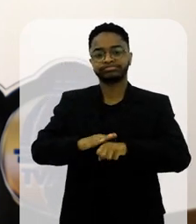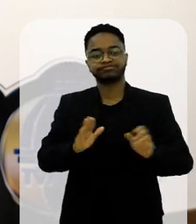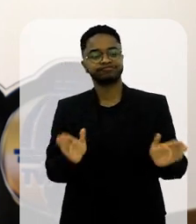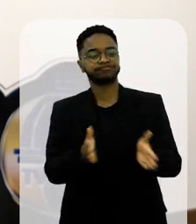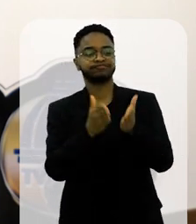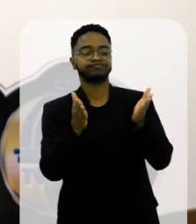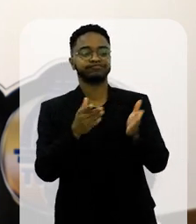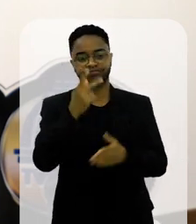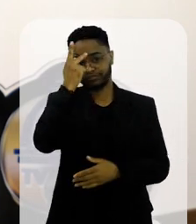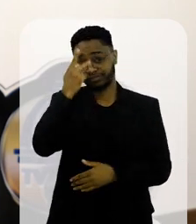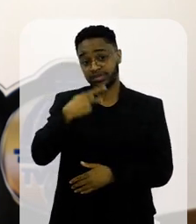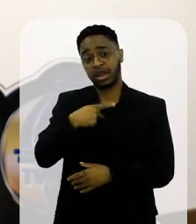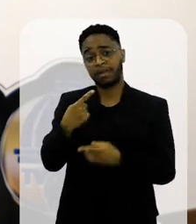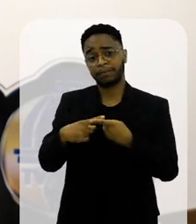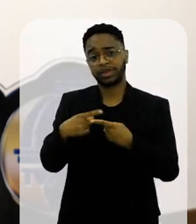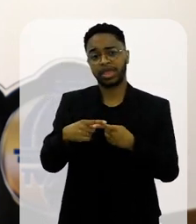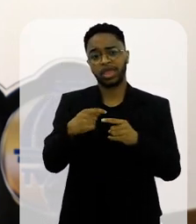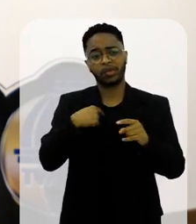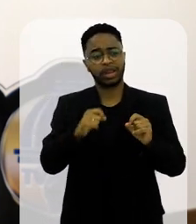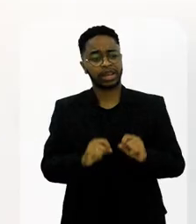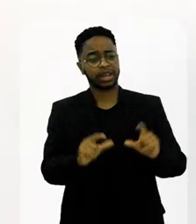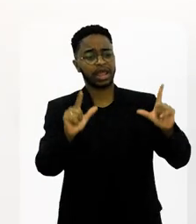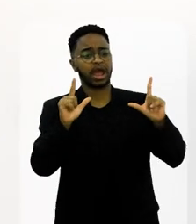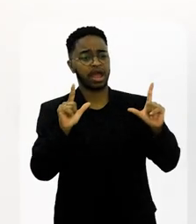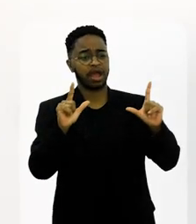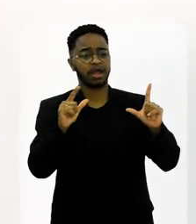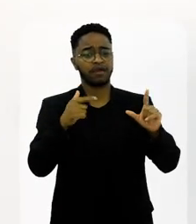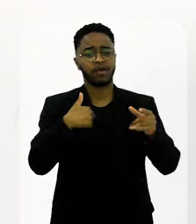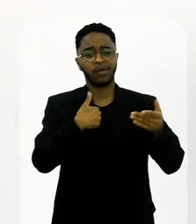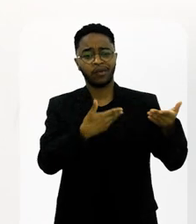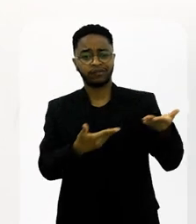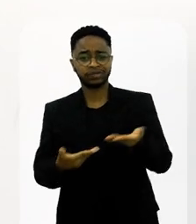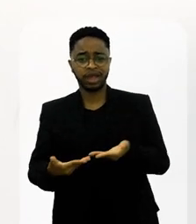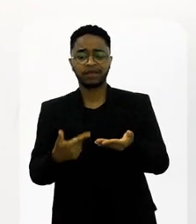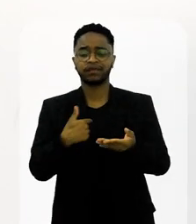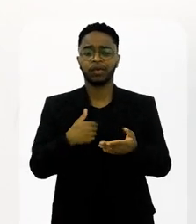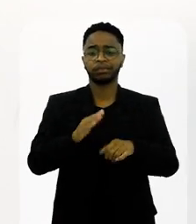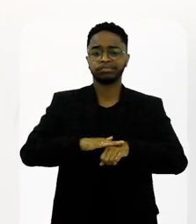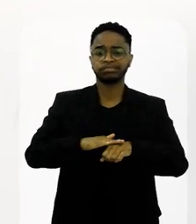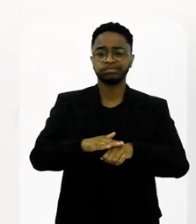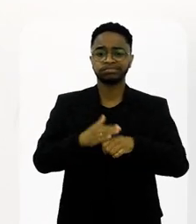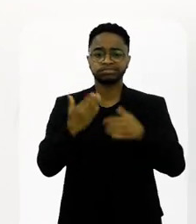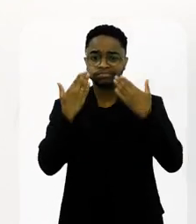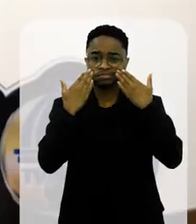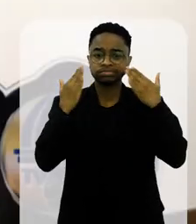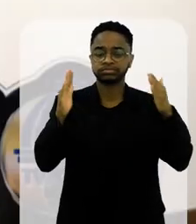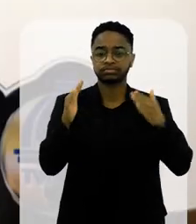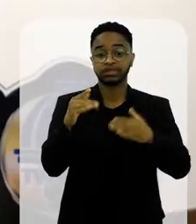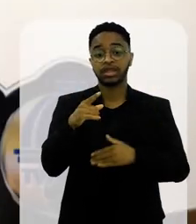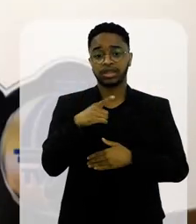autopromovia, né? Porque eu ligava, me convidava, aparecia. Teve um episódio na Rádio Nacional,